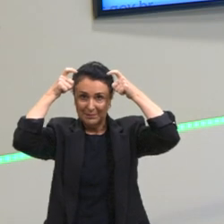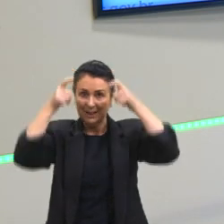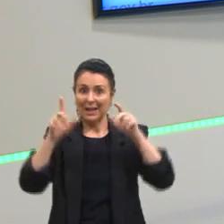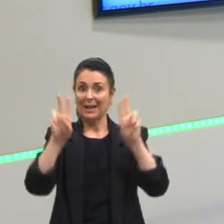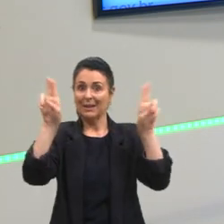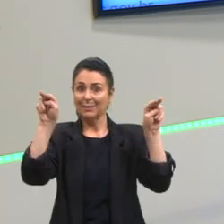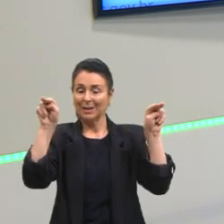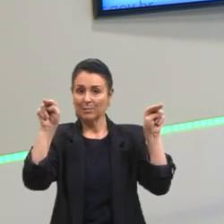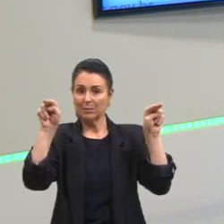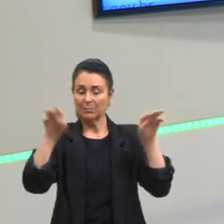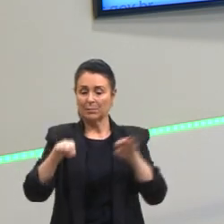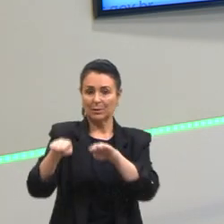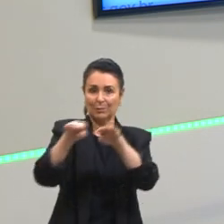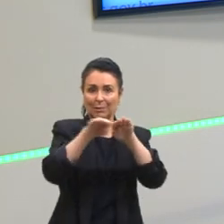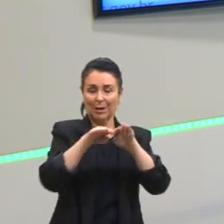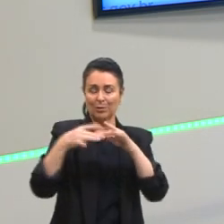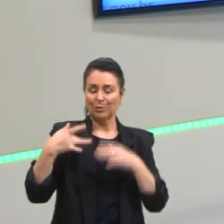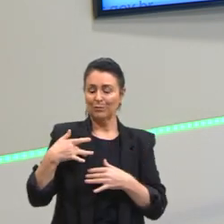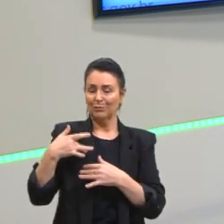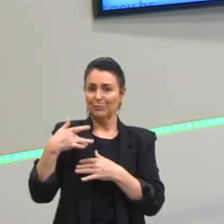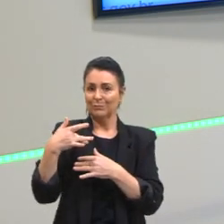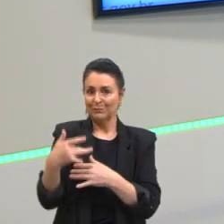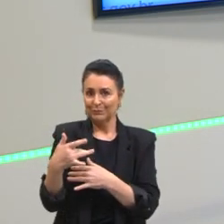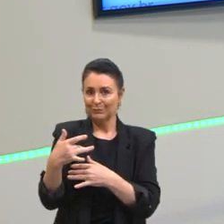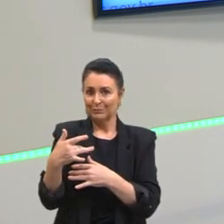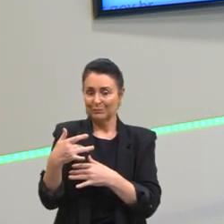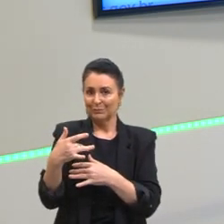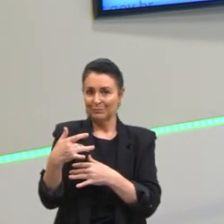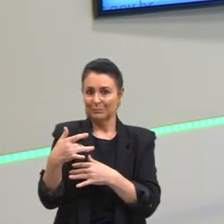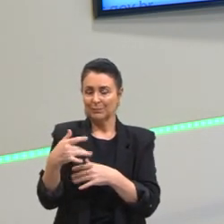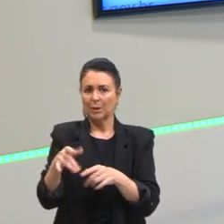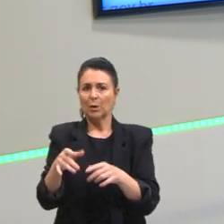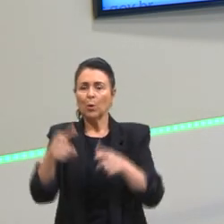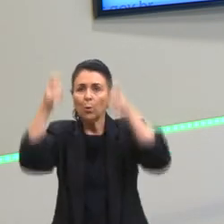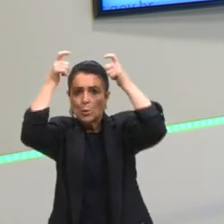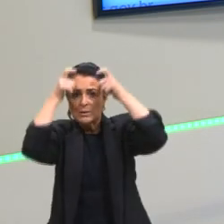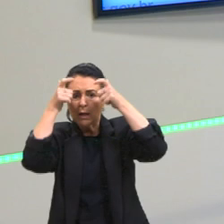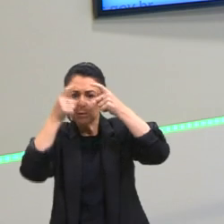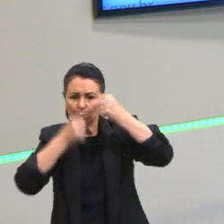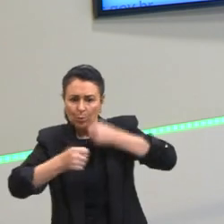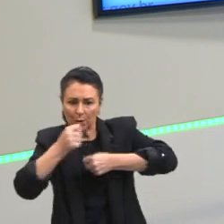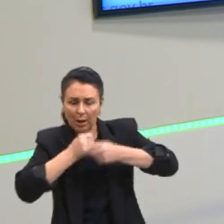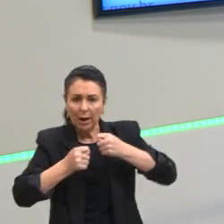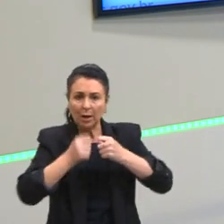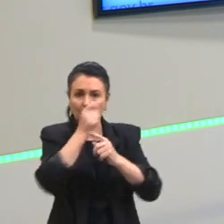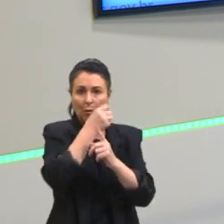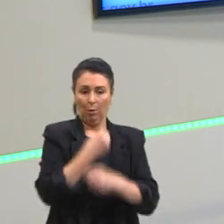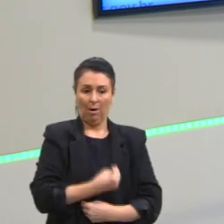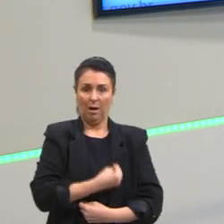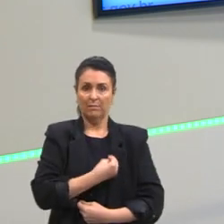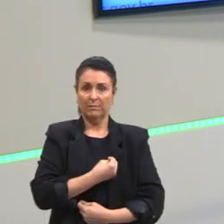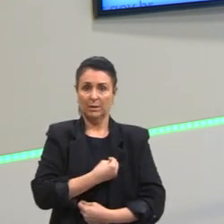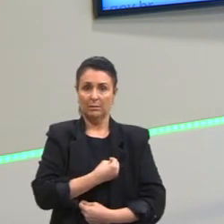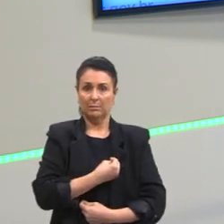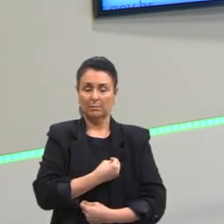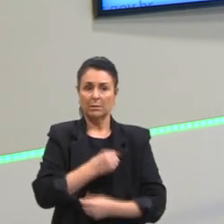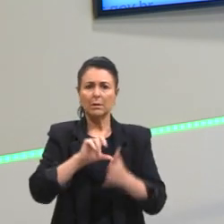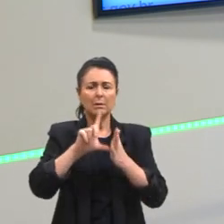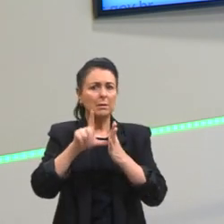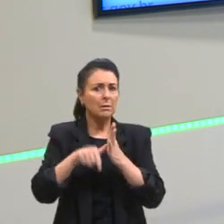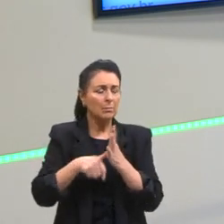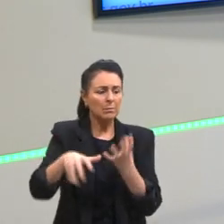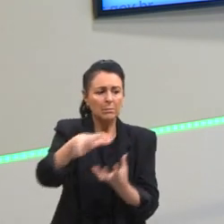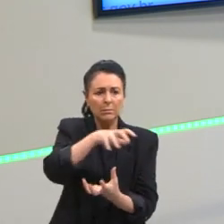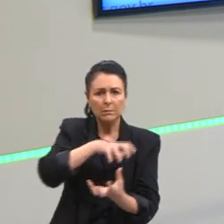porque os reis dominavam, os ex controlavam a vida das pessoas. E a partir da Revolução Francesa,